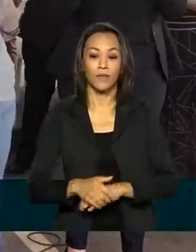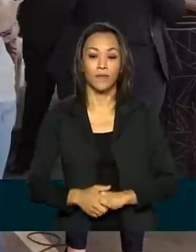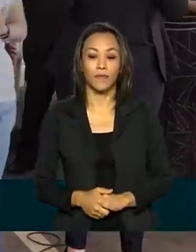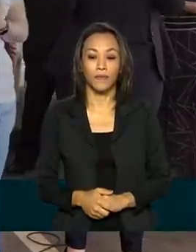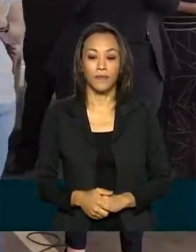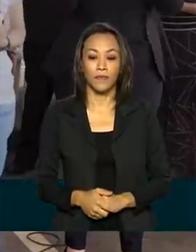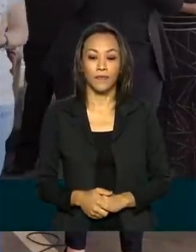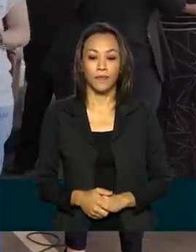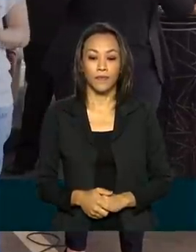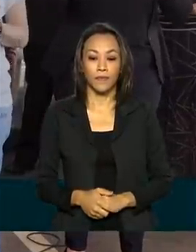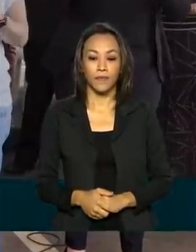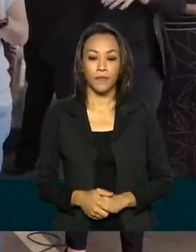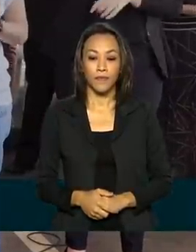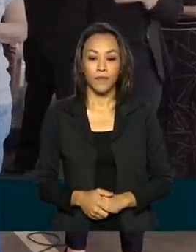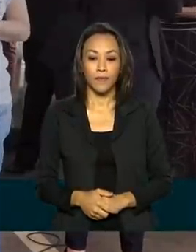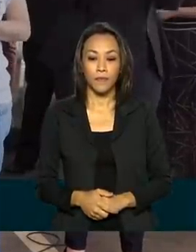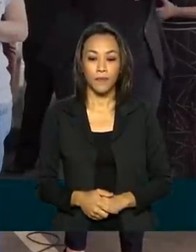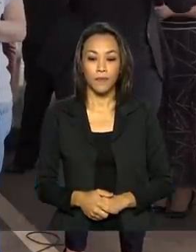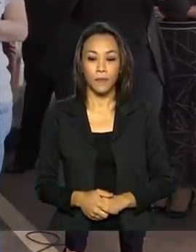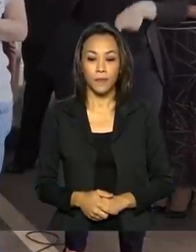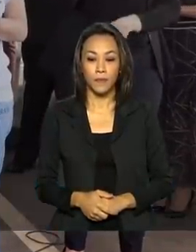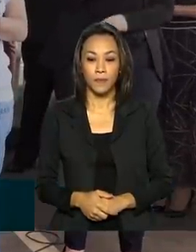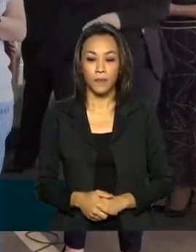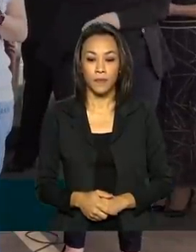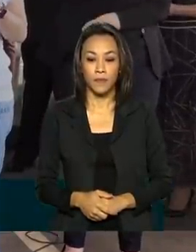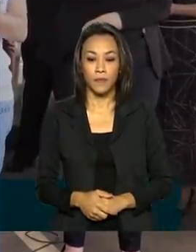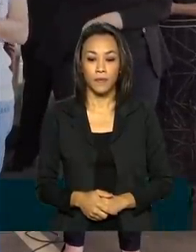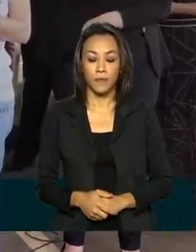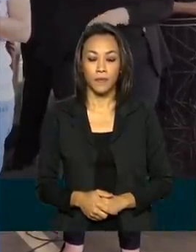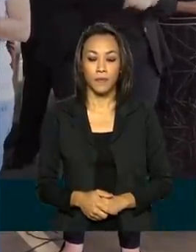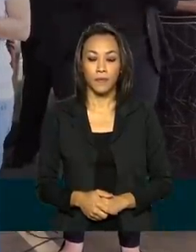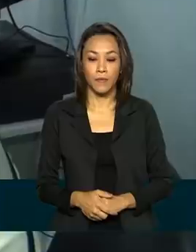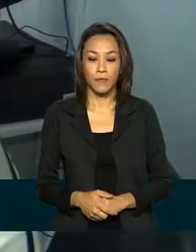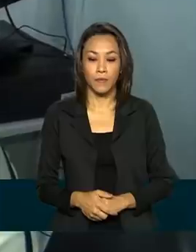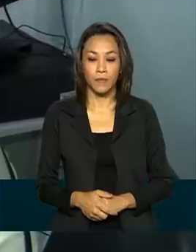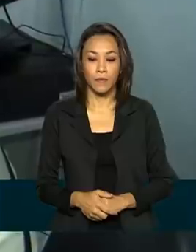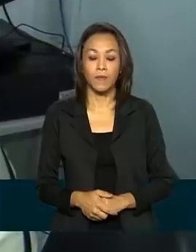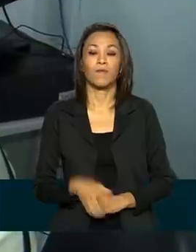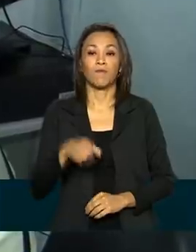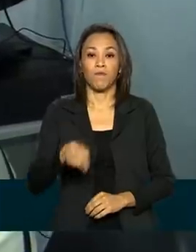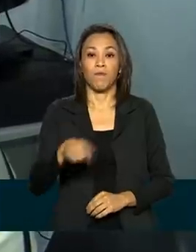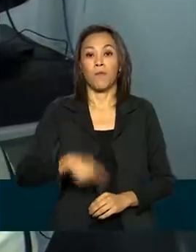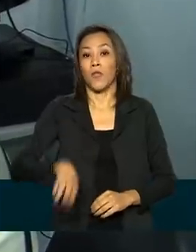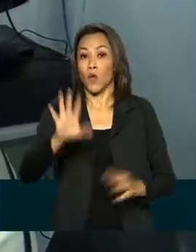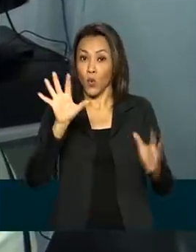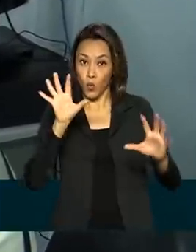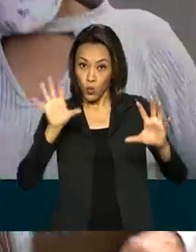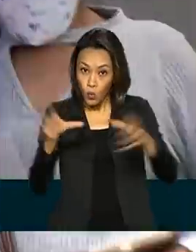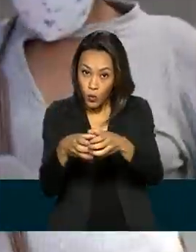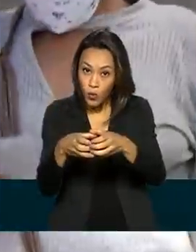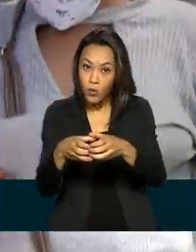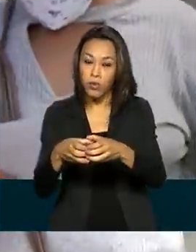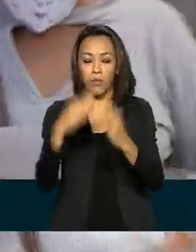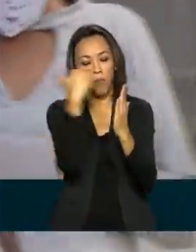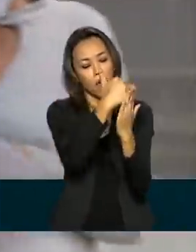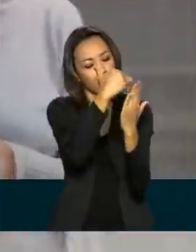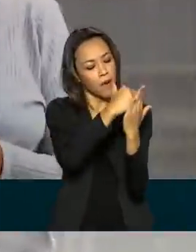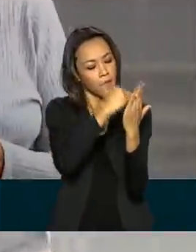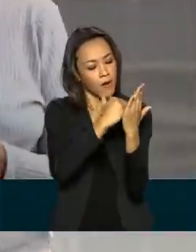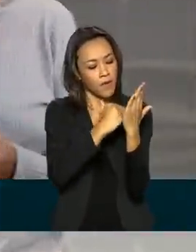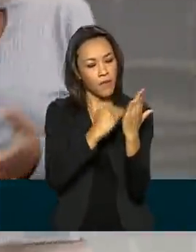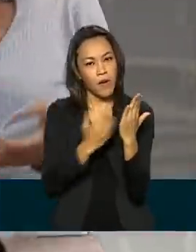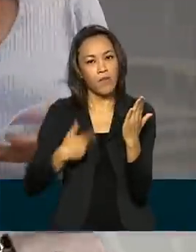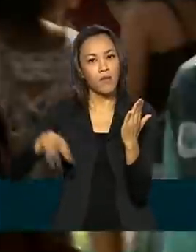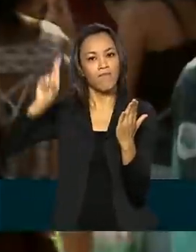todas as pessoas que precisam e nos ajudar. A lista de grupos prioritários definida pelo